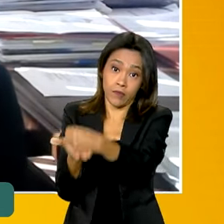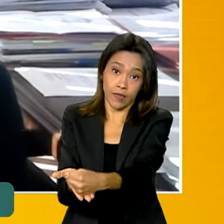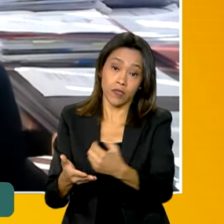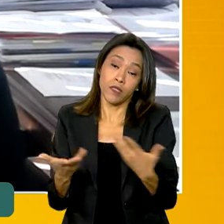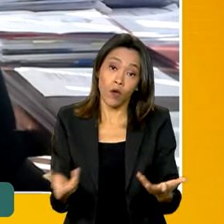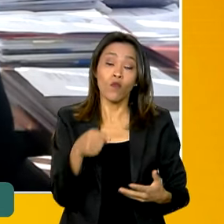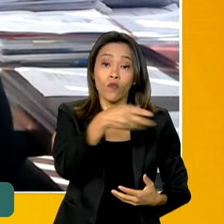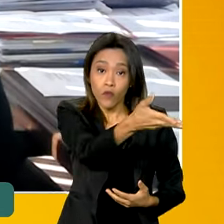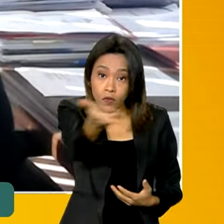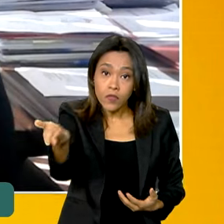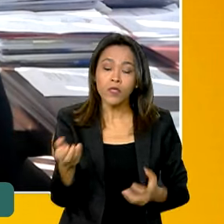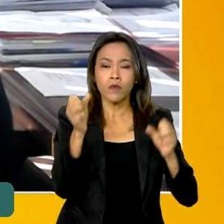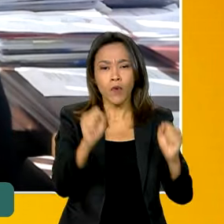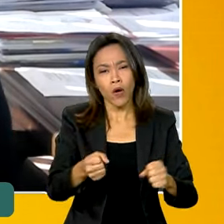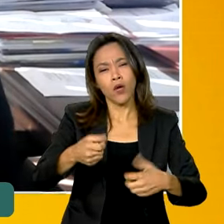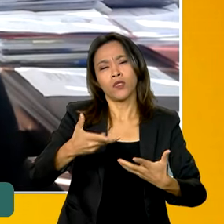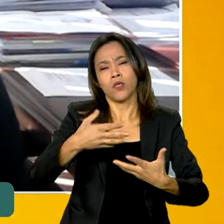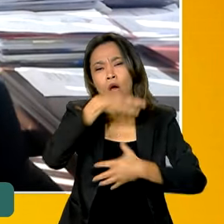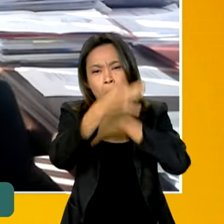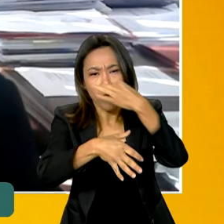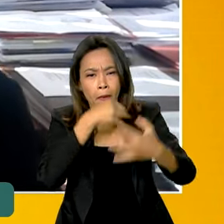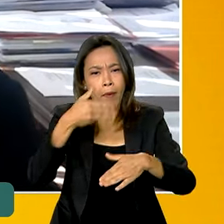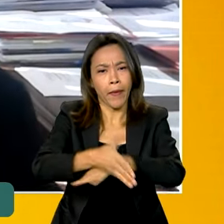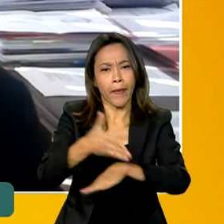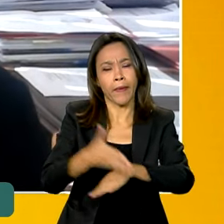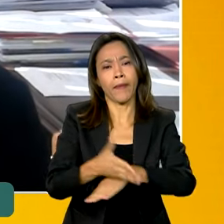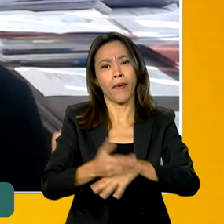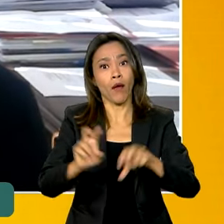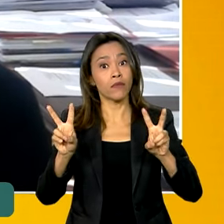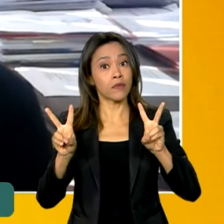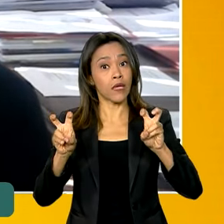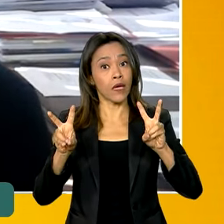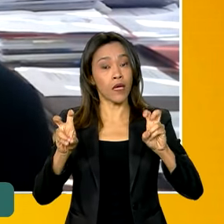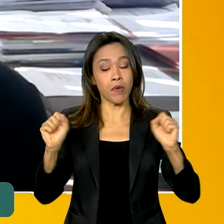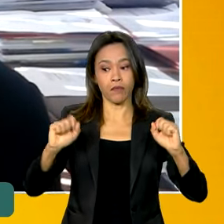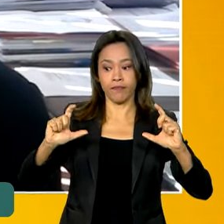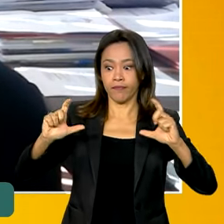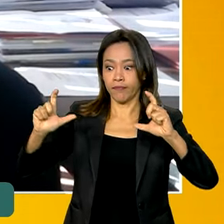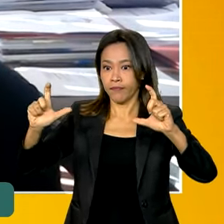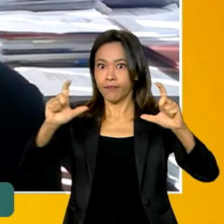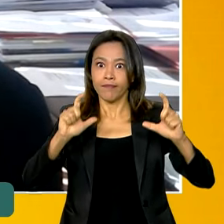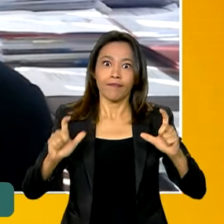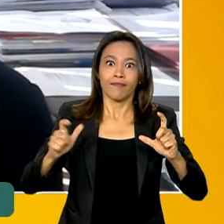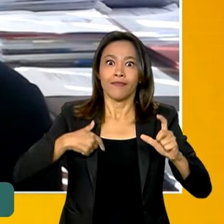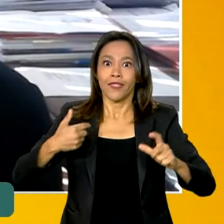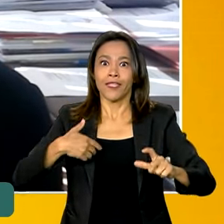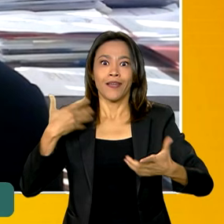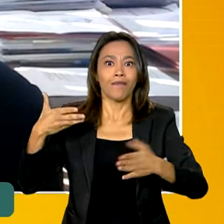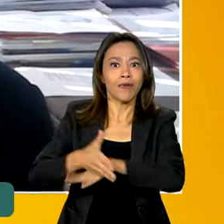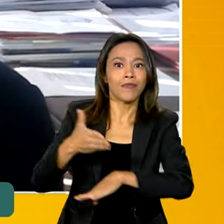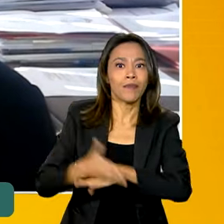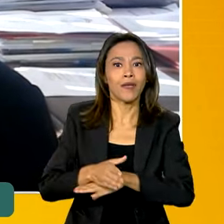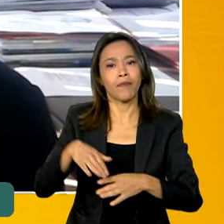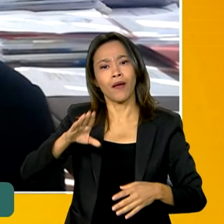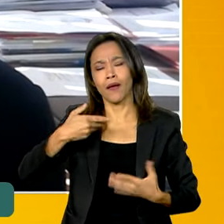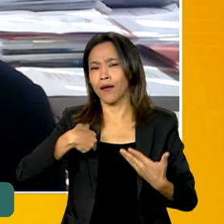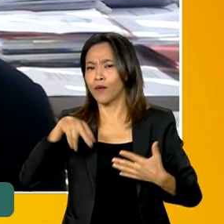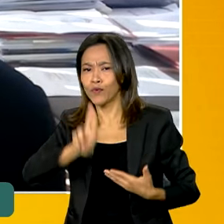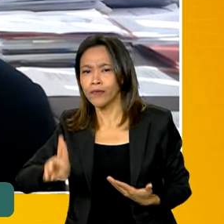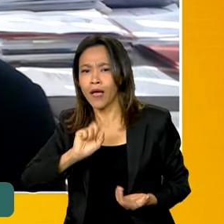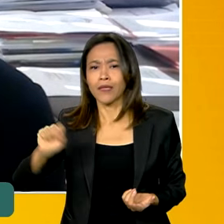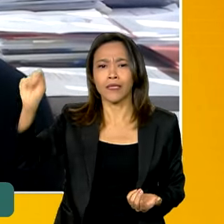participar dando as suas sugestões. um tema que mobiliza a comunidade acadêmica, os movimentos sociais